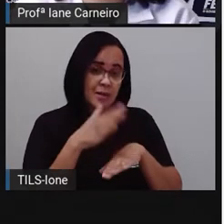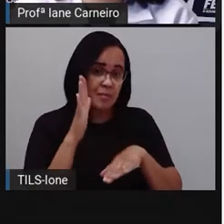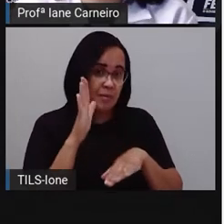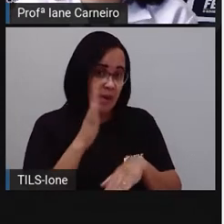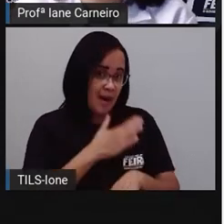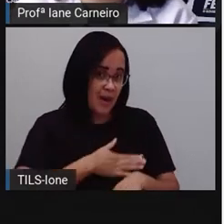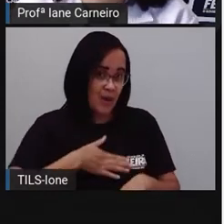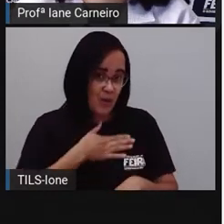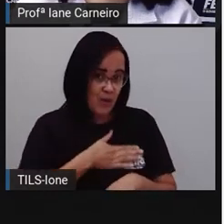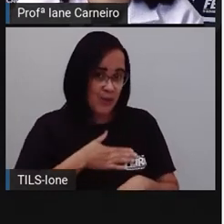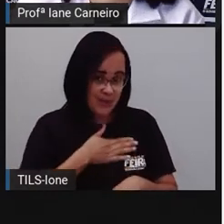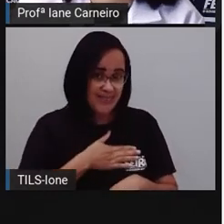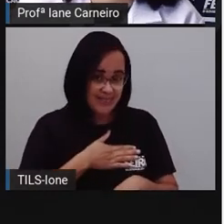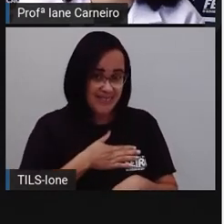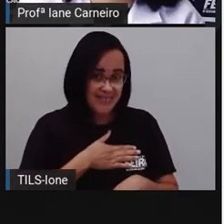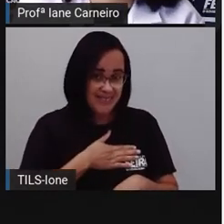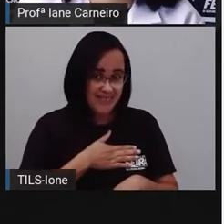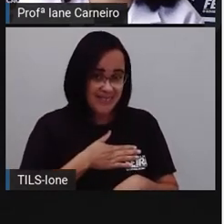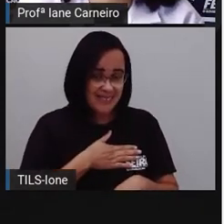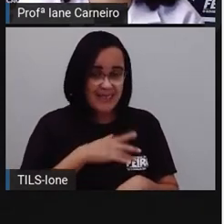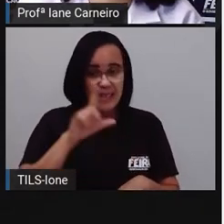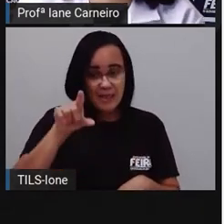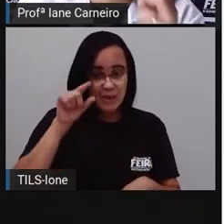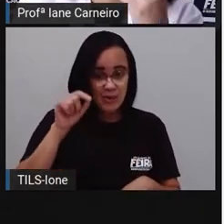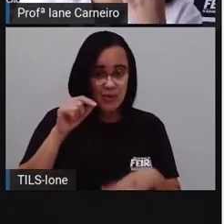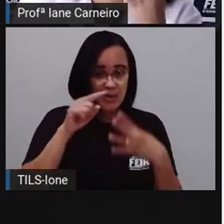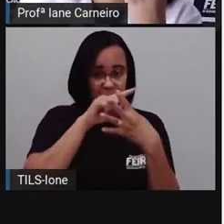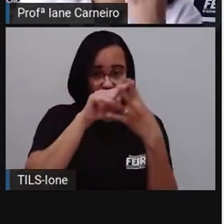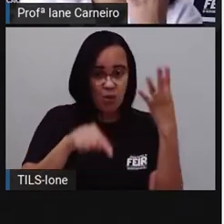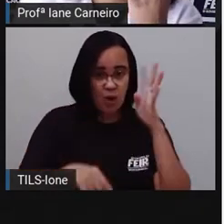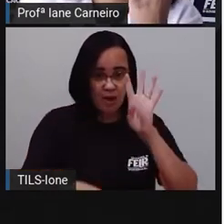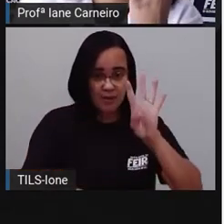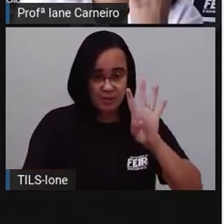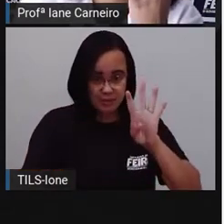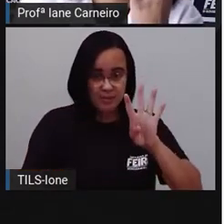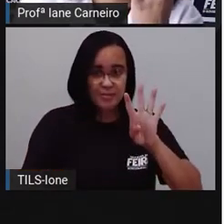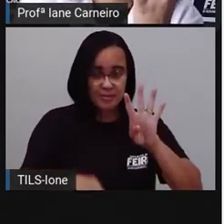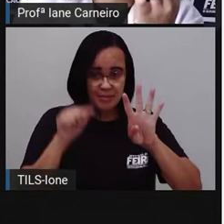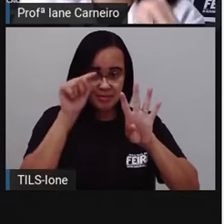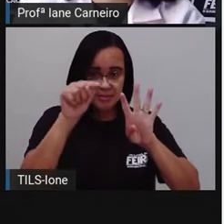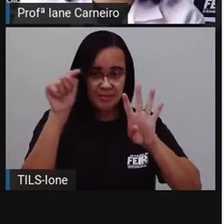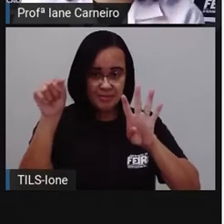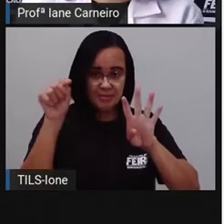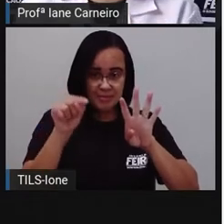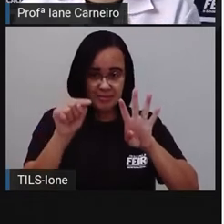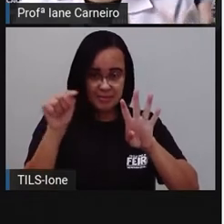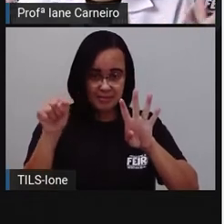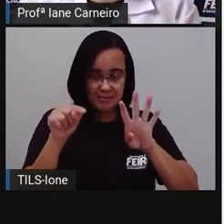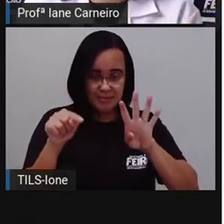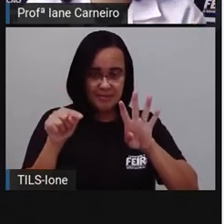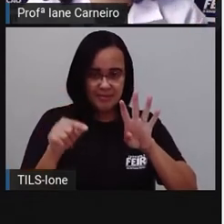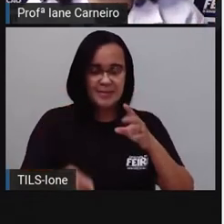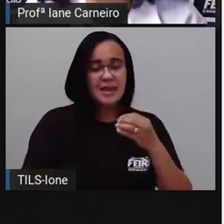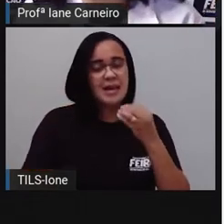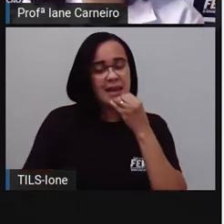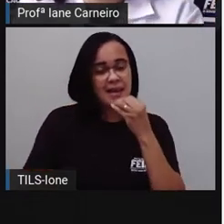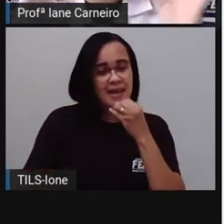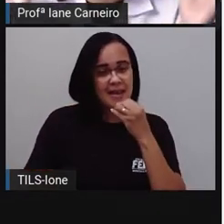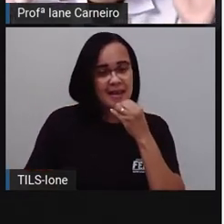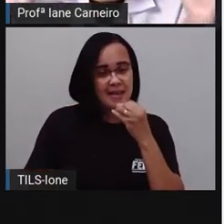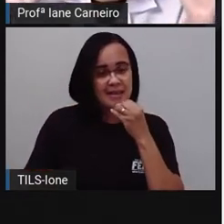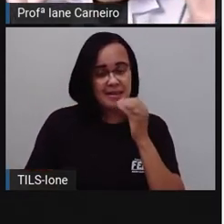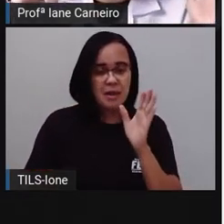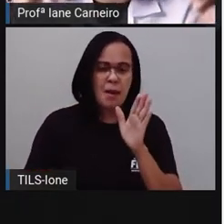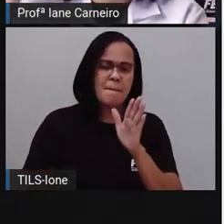que estão aqui. Então, você vai perguntar, por exemplo, a prova vai escrever aqui. Primeira pessoa, né? Um